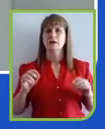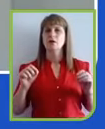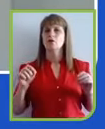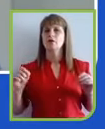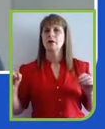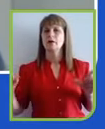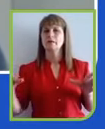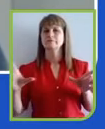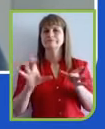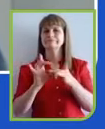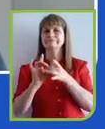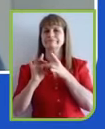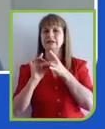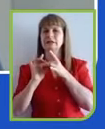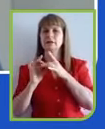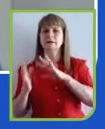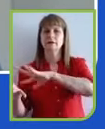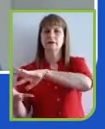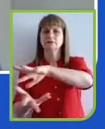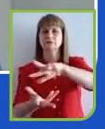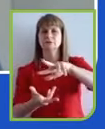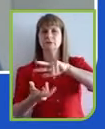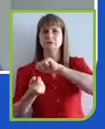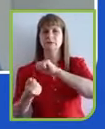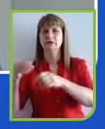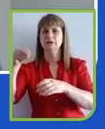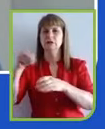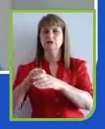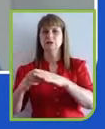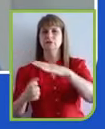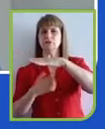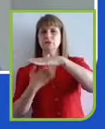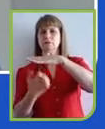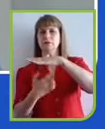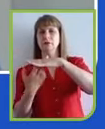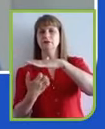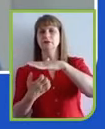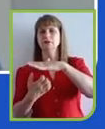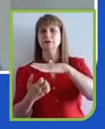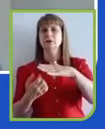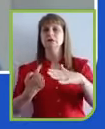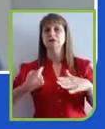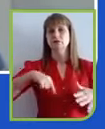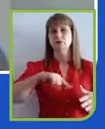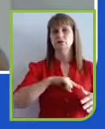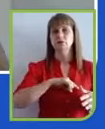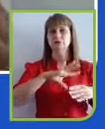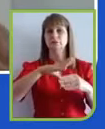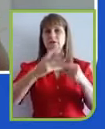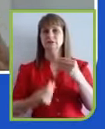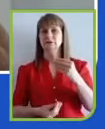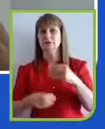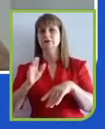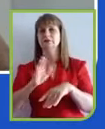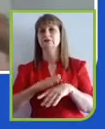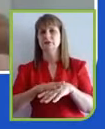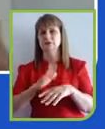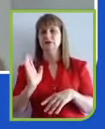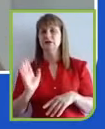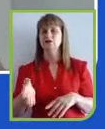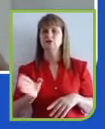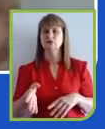forma de fazer negócios. Não é isso que estamos fazendo na Braskem. Já nascemos em 2002,